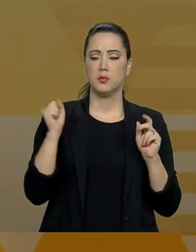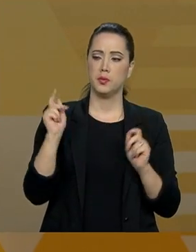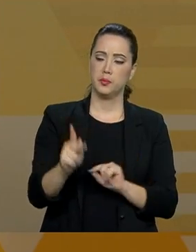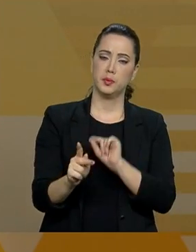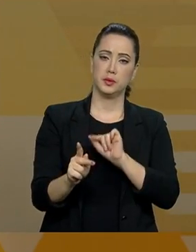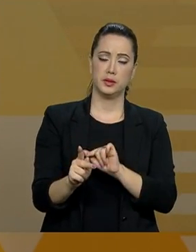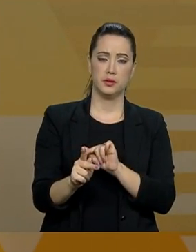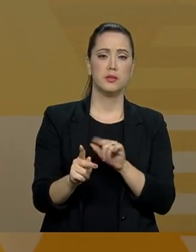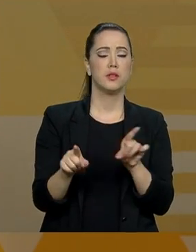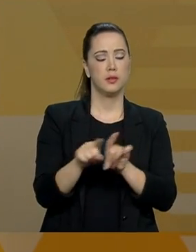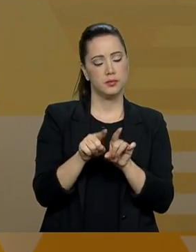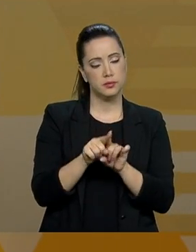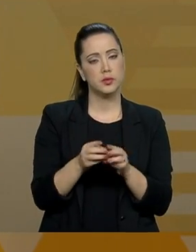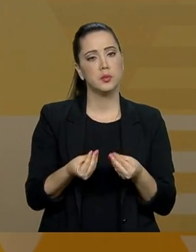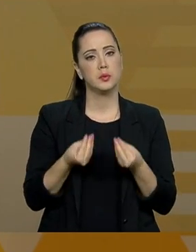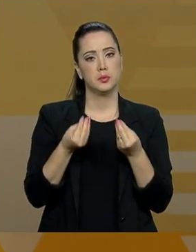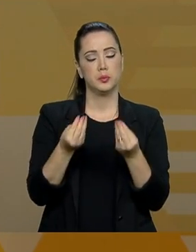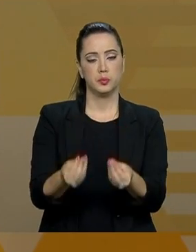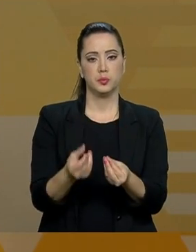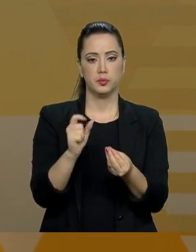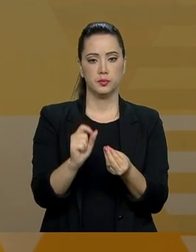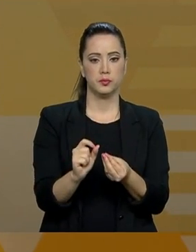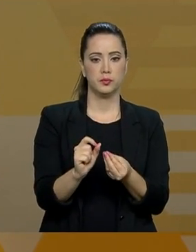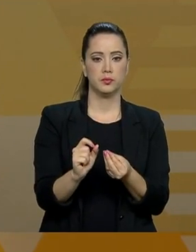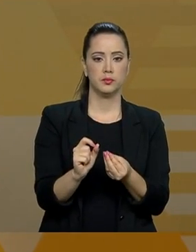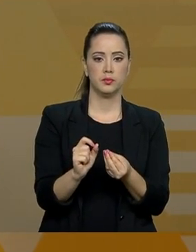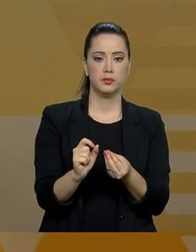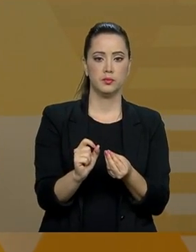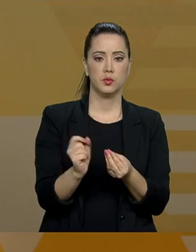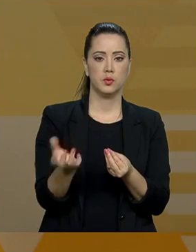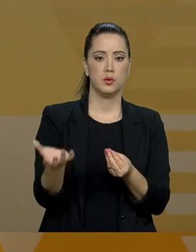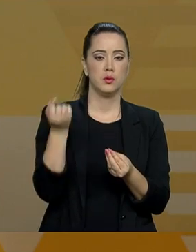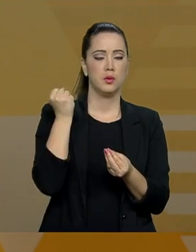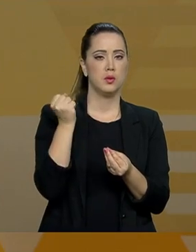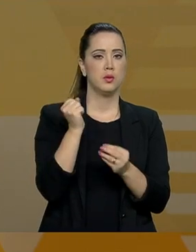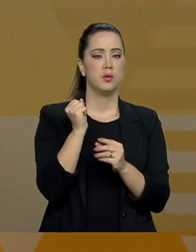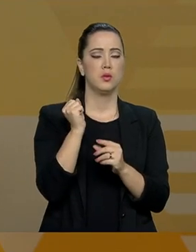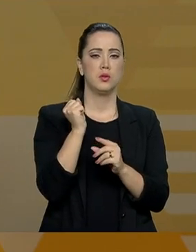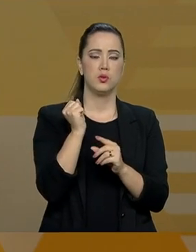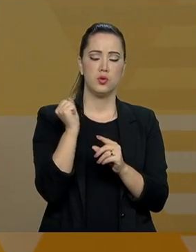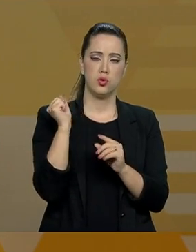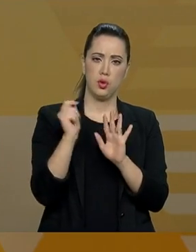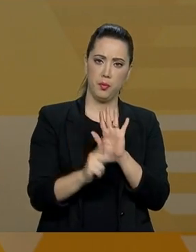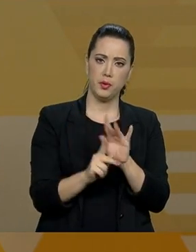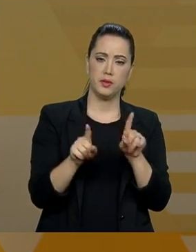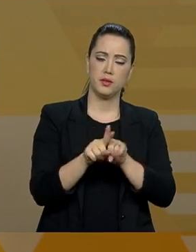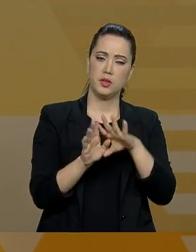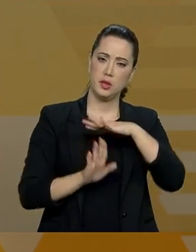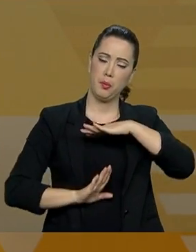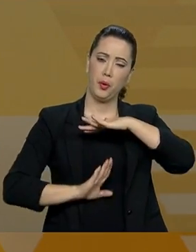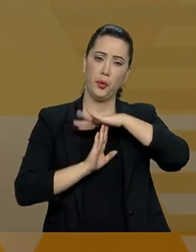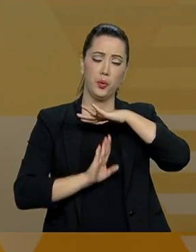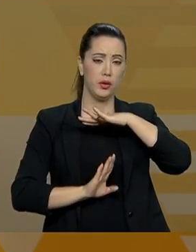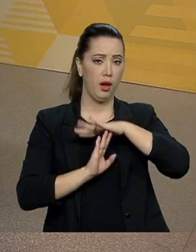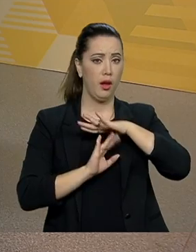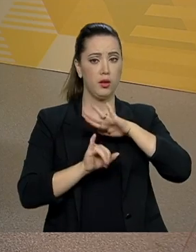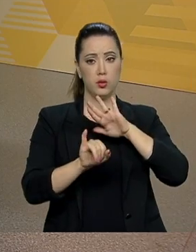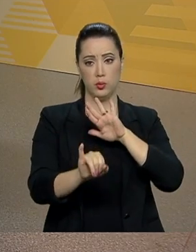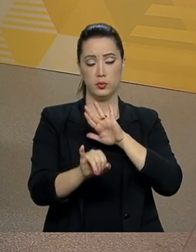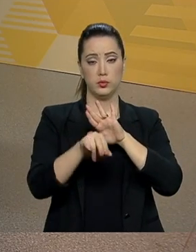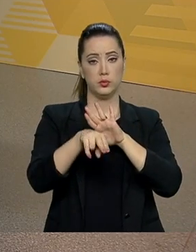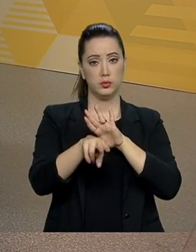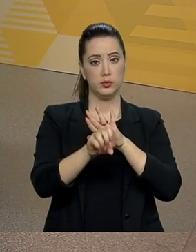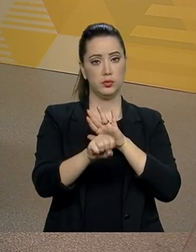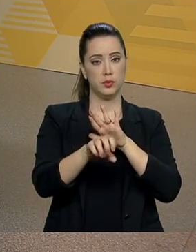aposentar e para concessão do benefício de aposentadoria e o teto do regime geral, dentro de um